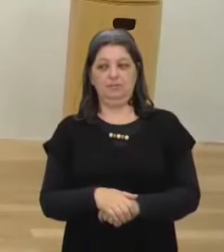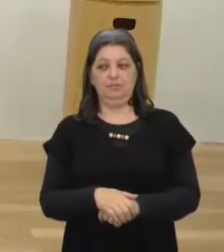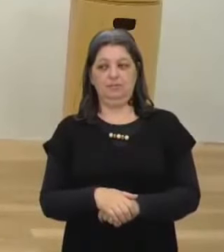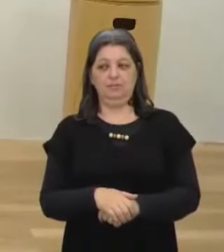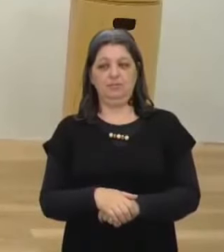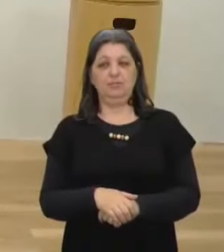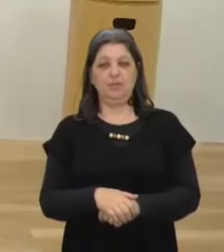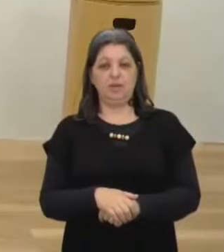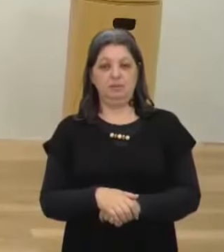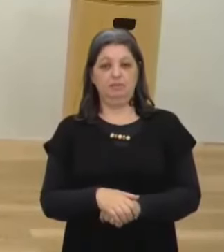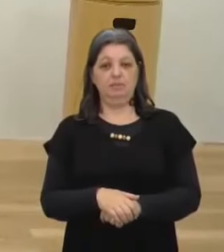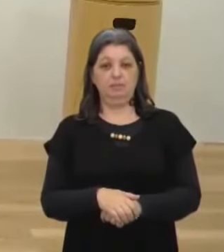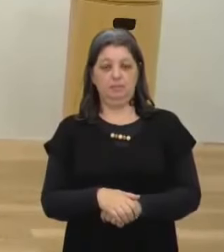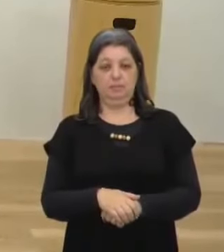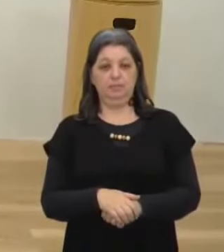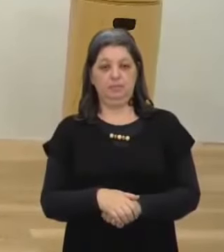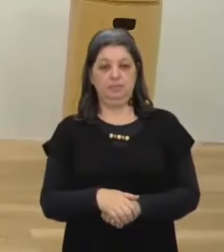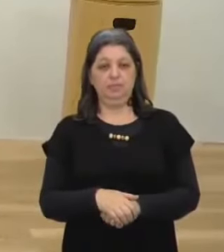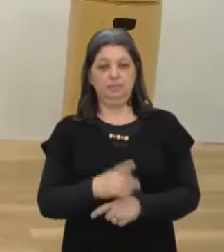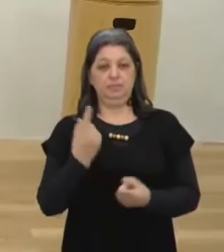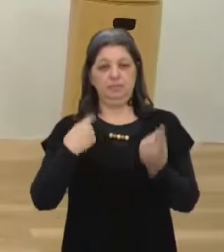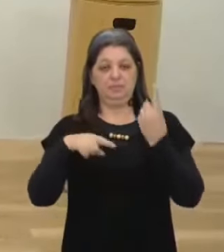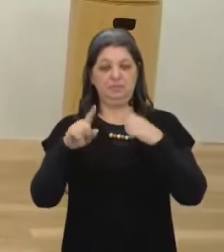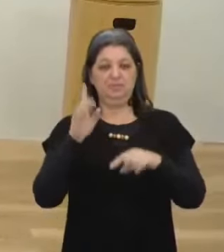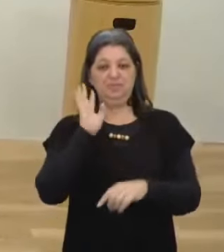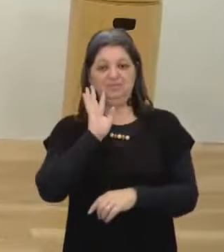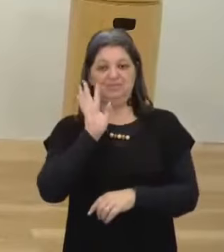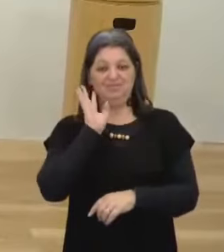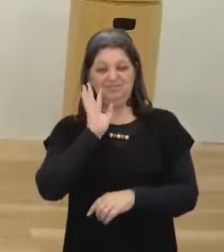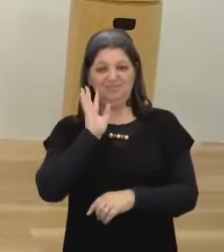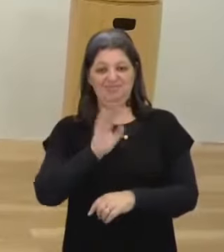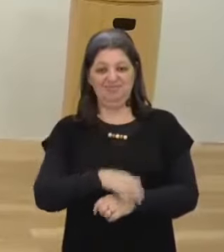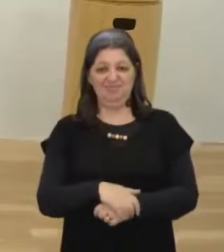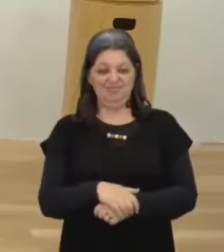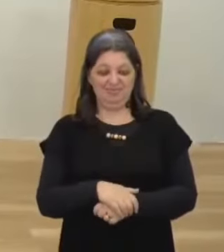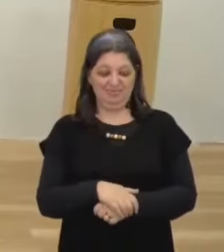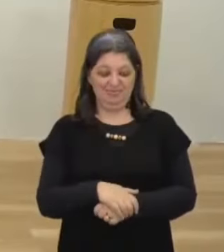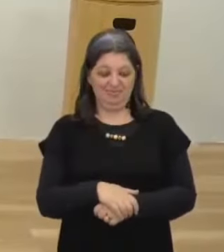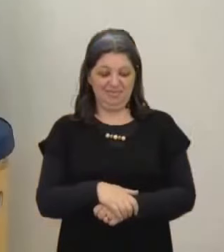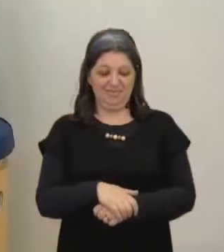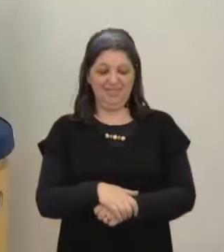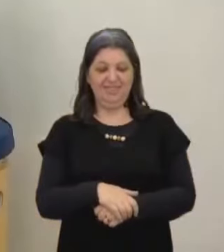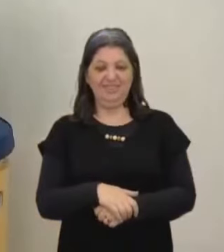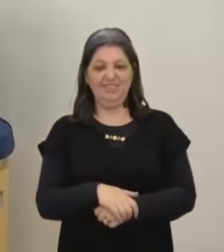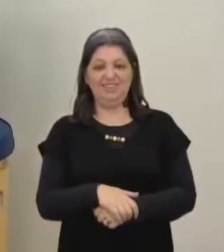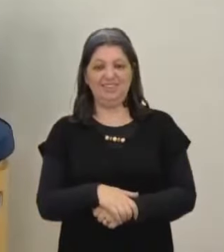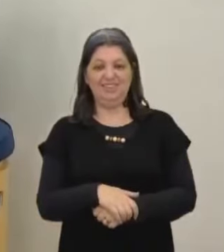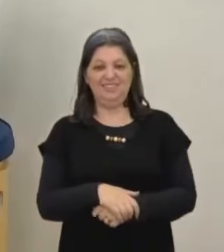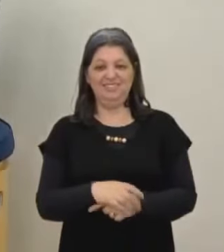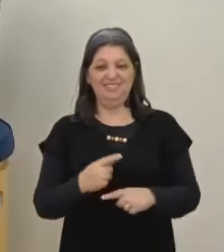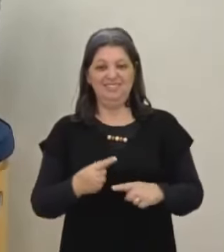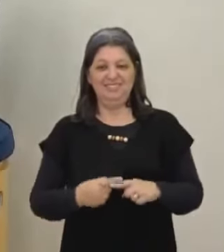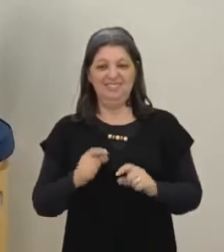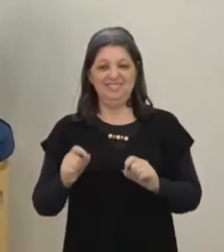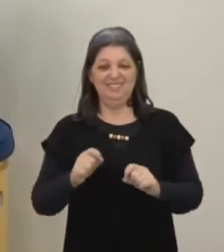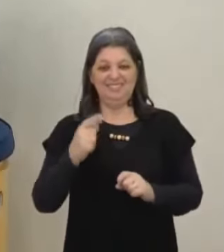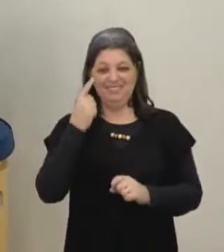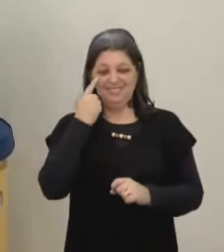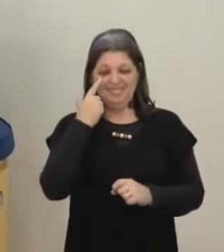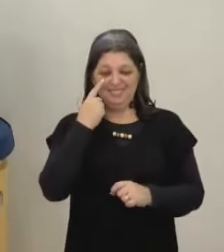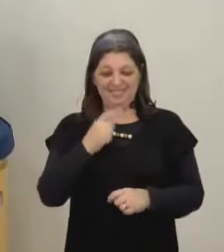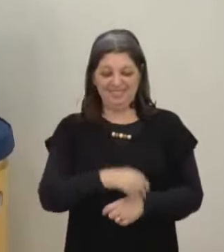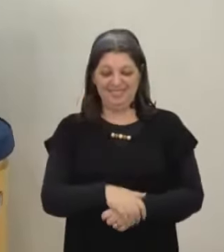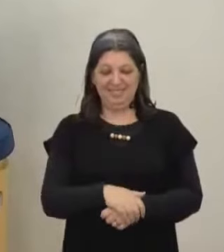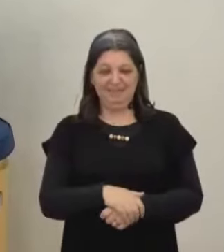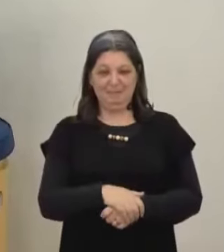Essa musiquinha É muito legal Essa musiquinha Gente Por que eu estou falando Janas Se você olhar